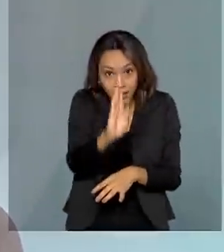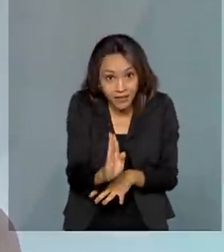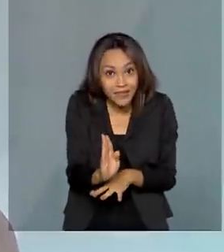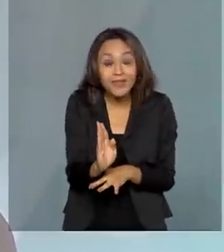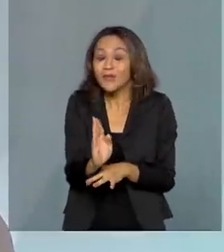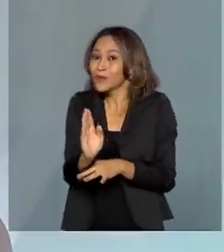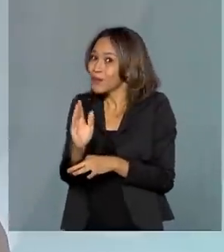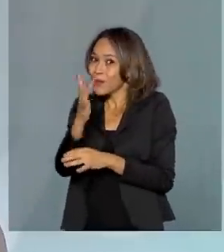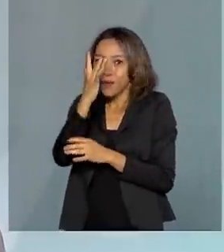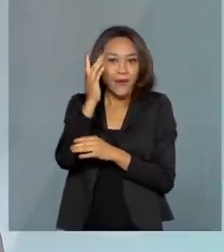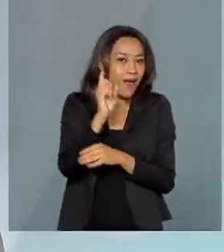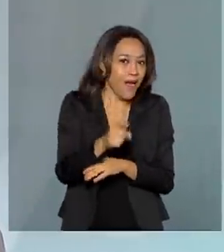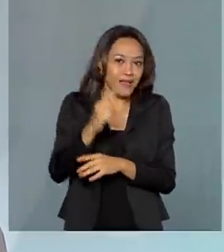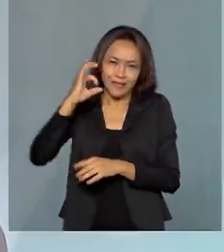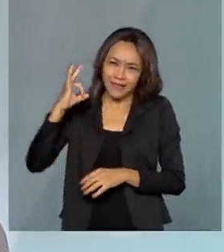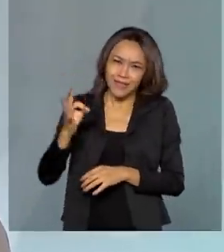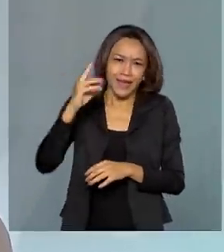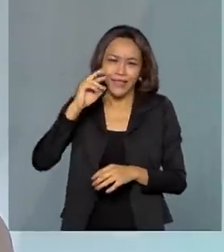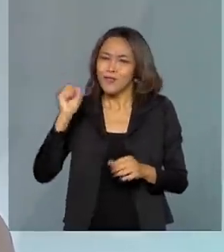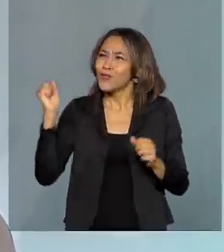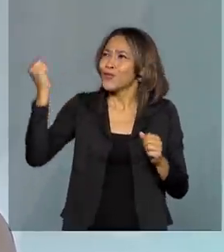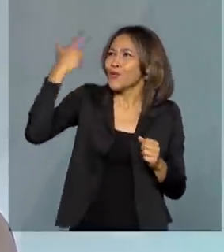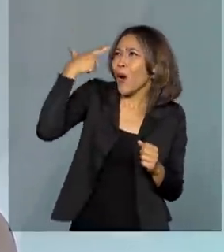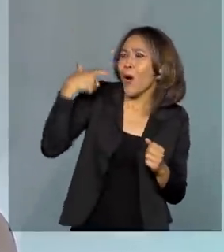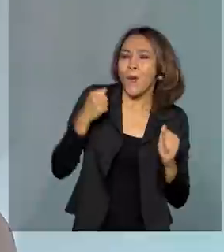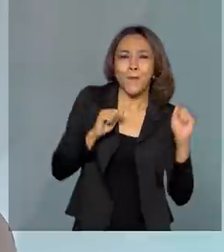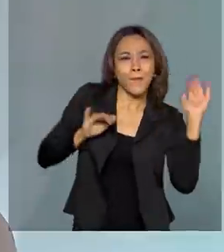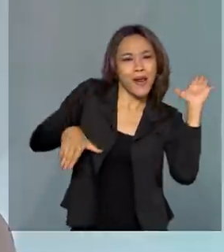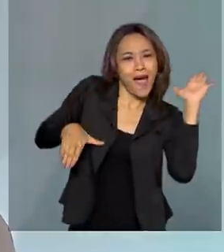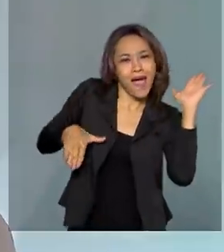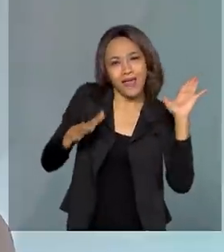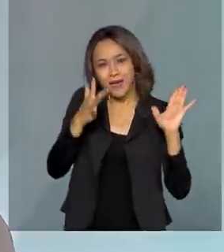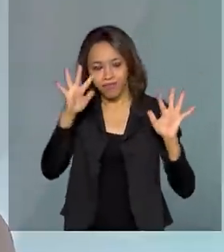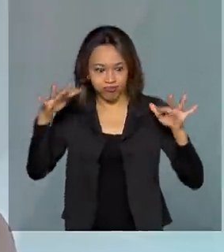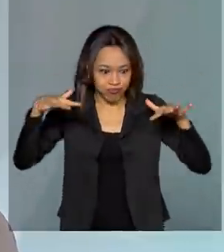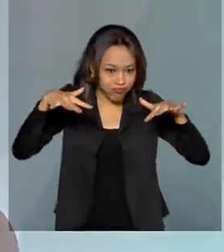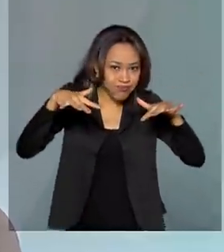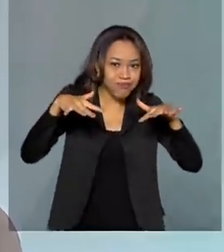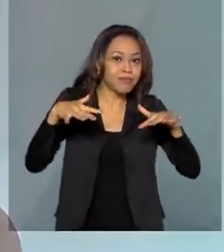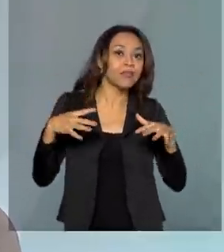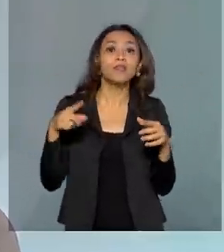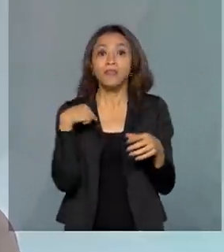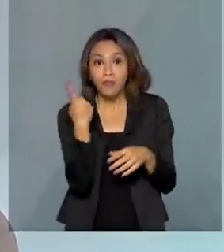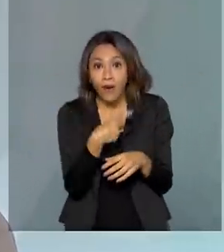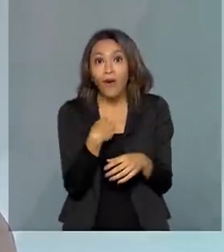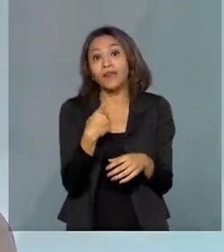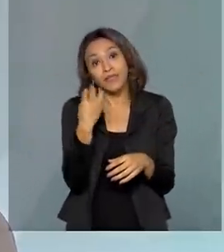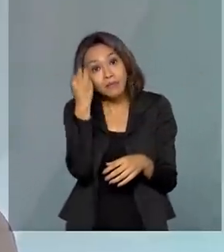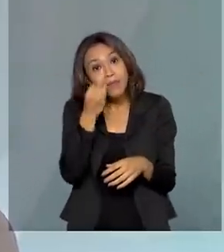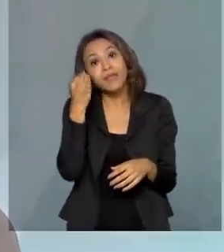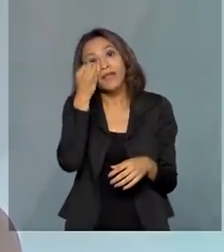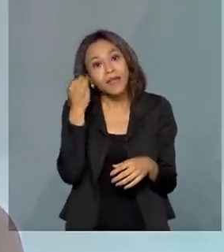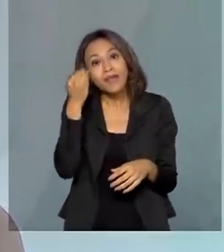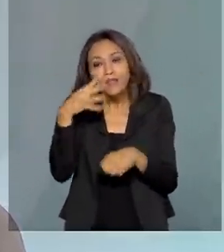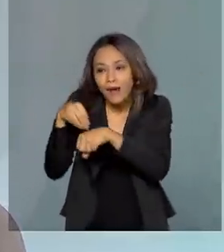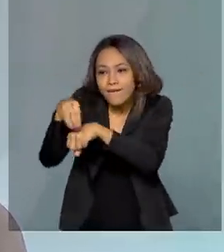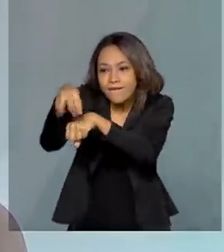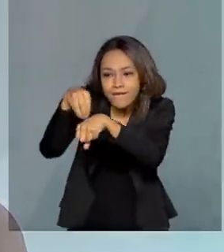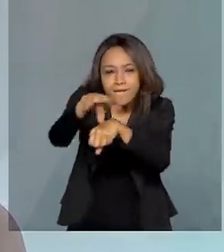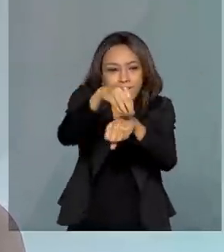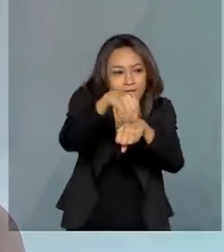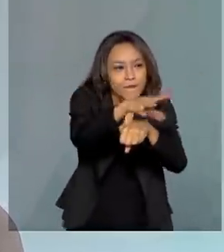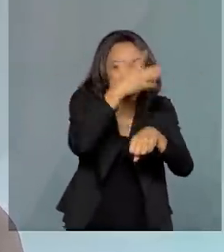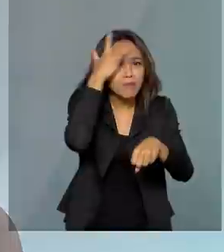destino consolidado, como sobe praia, e a gente pode agregar cada vez mais na experiência do visitante, não só do visitante